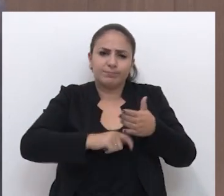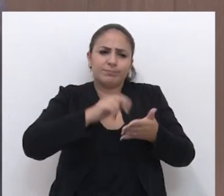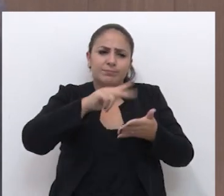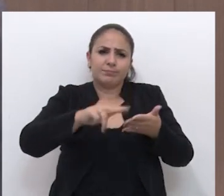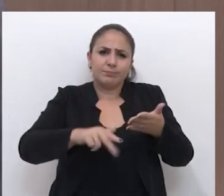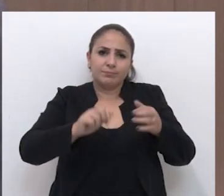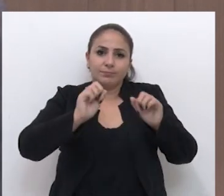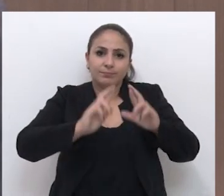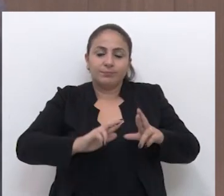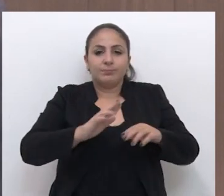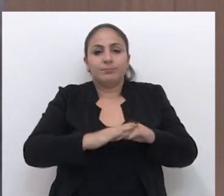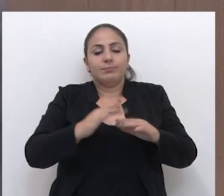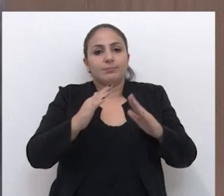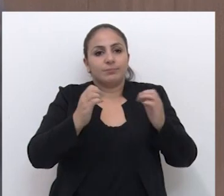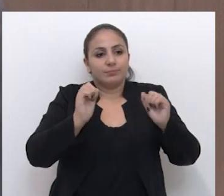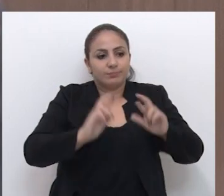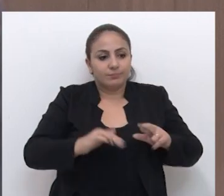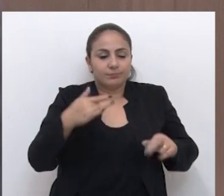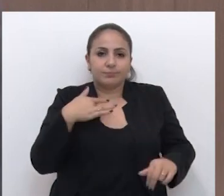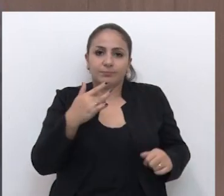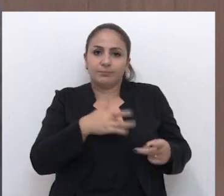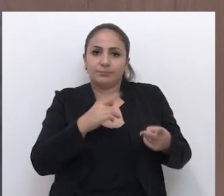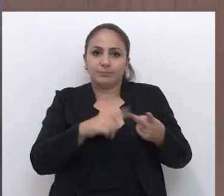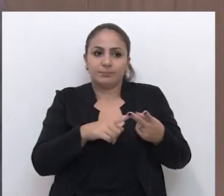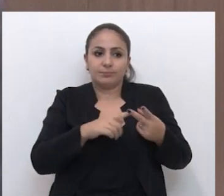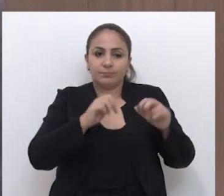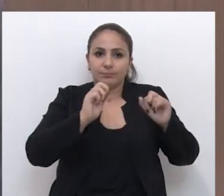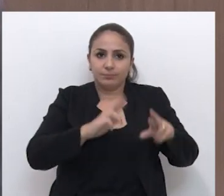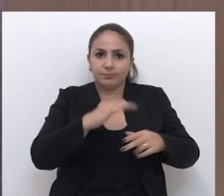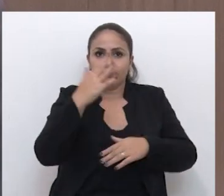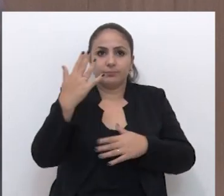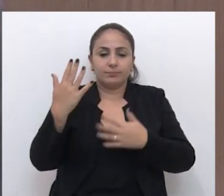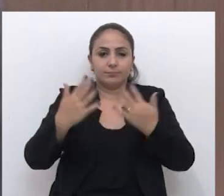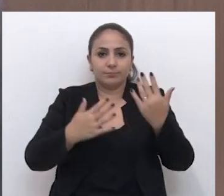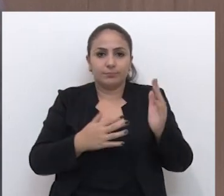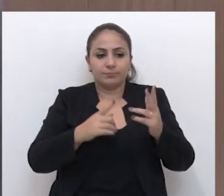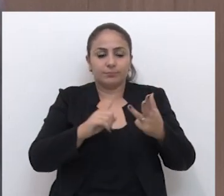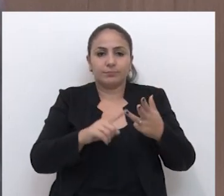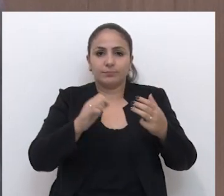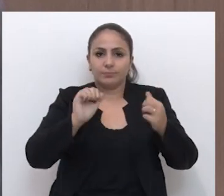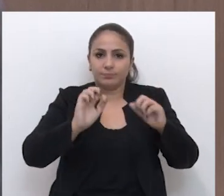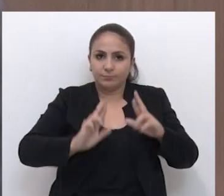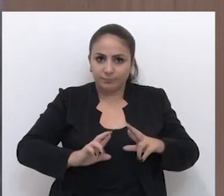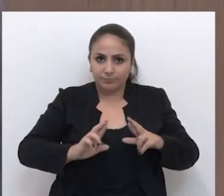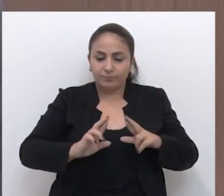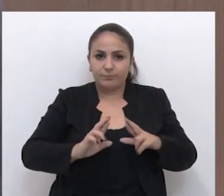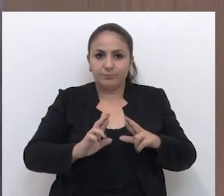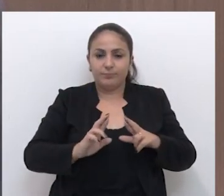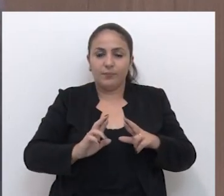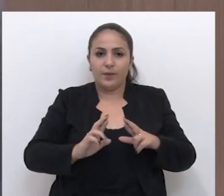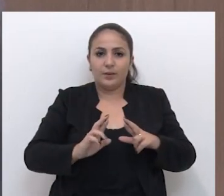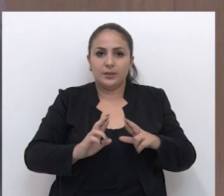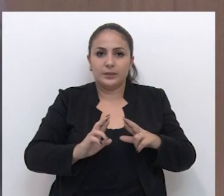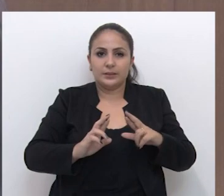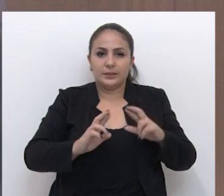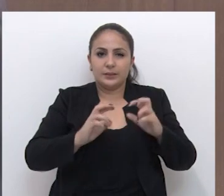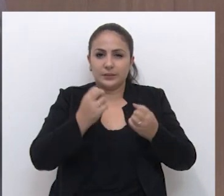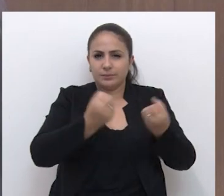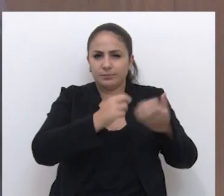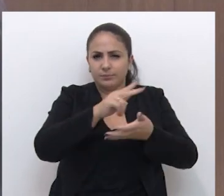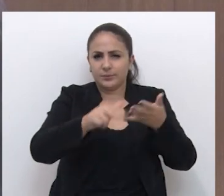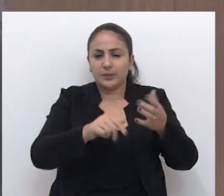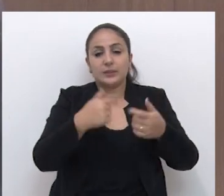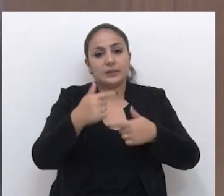reivindicações nas mais diversas áreas. Na área da saúde, na área do meio ambiente, na área do trânsito e também